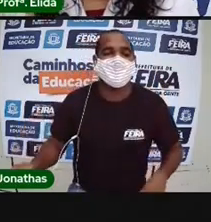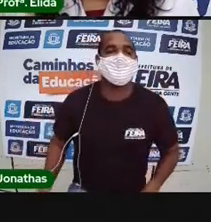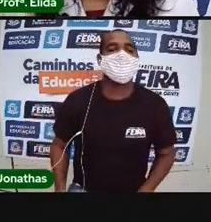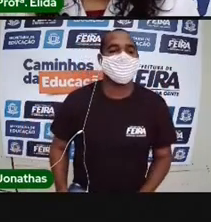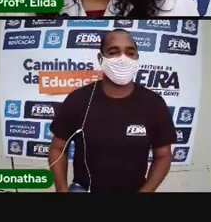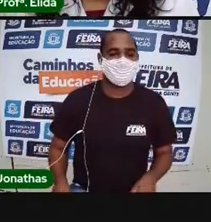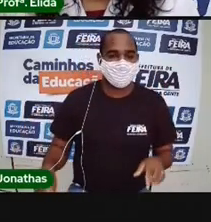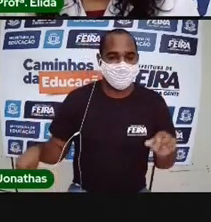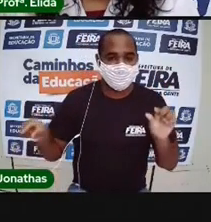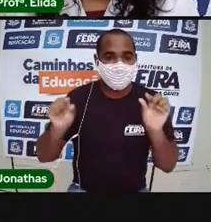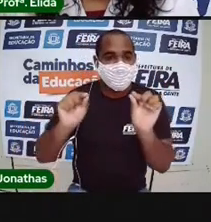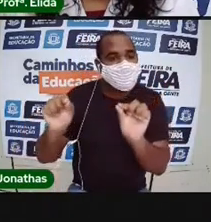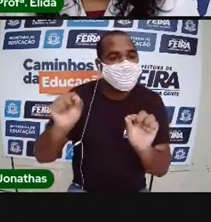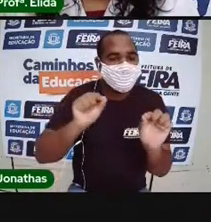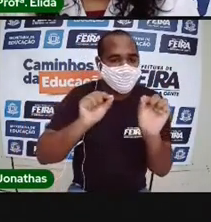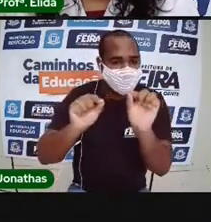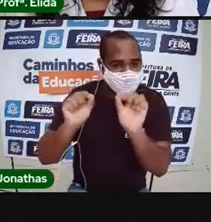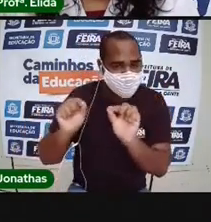O que é, o que é?